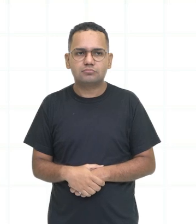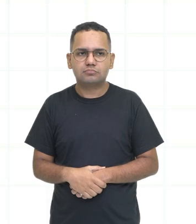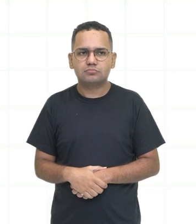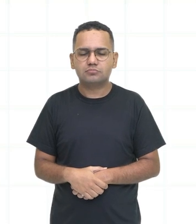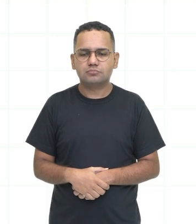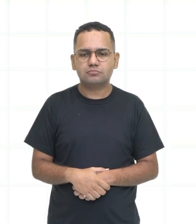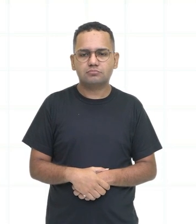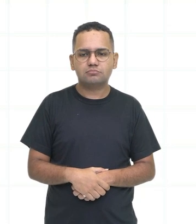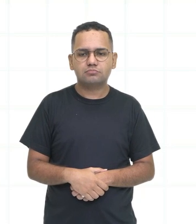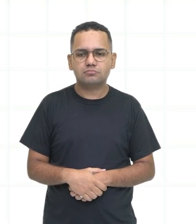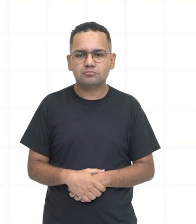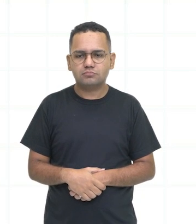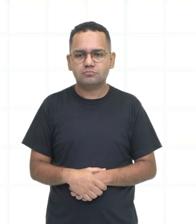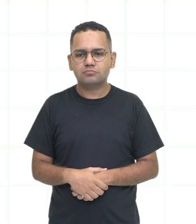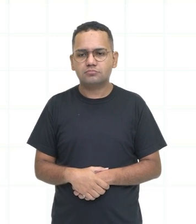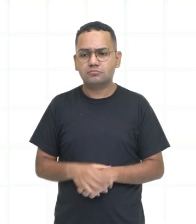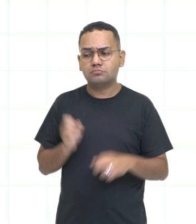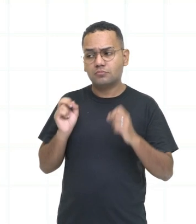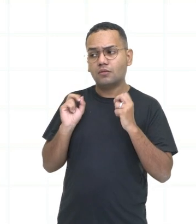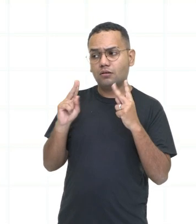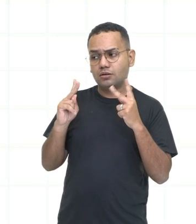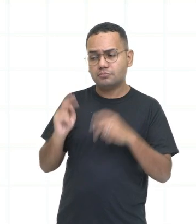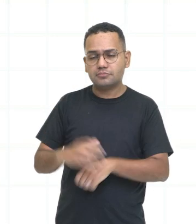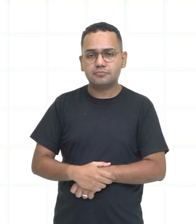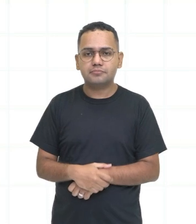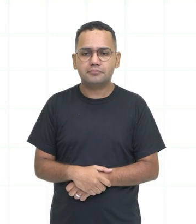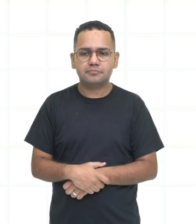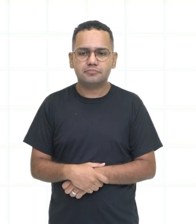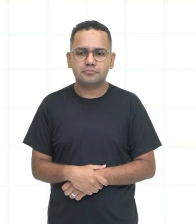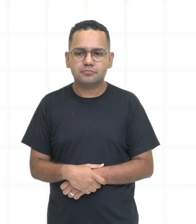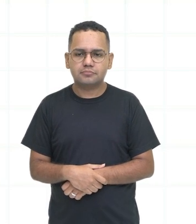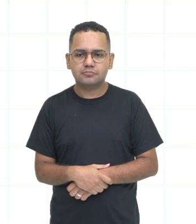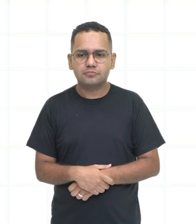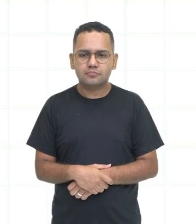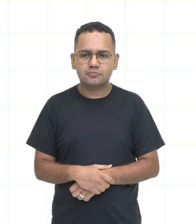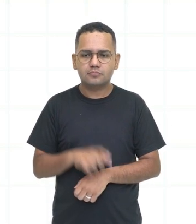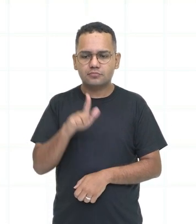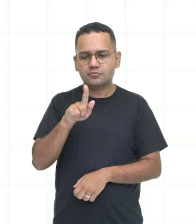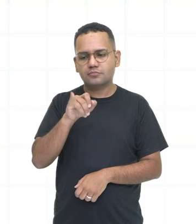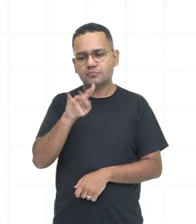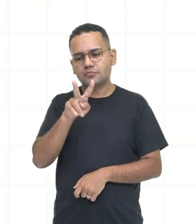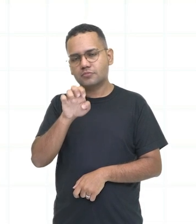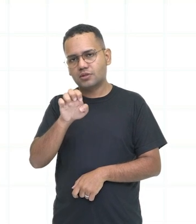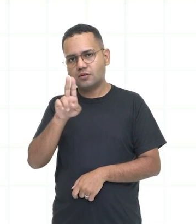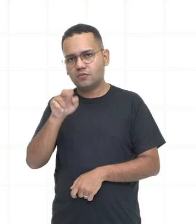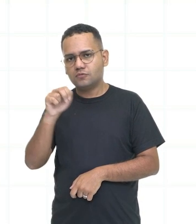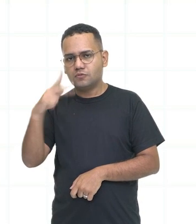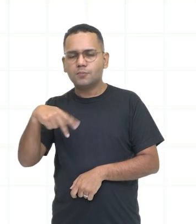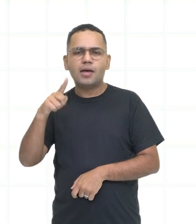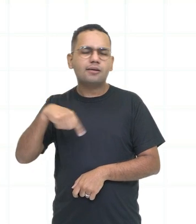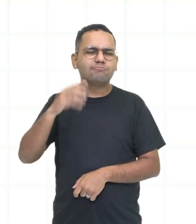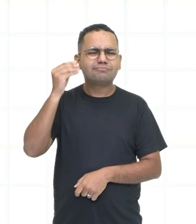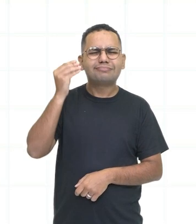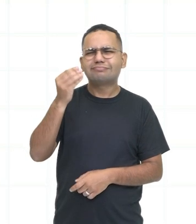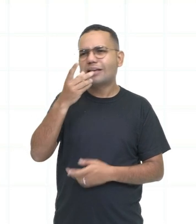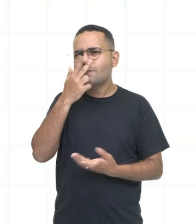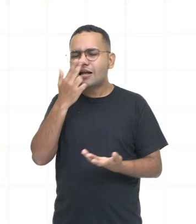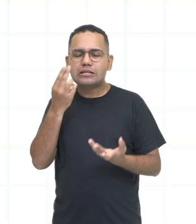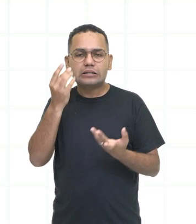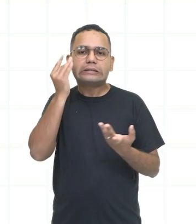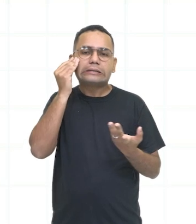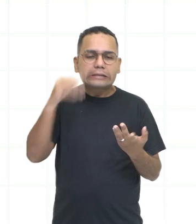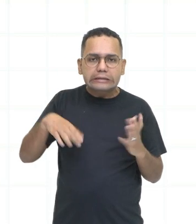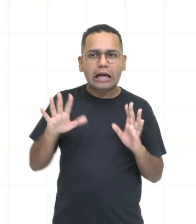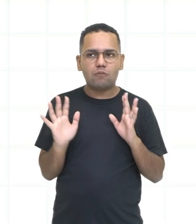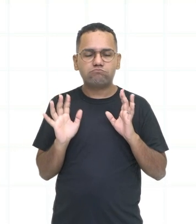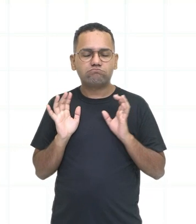Ok. I give up. I give up. A expressão give up. Give up é desistir, tá? Também uma expressão,